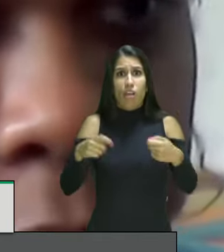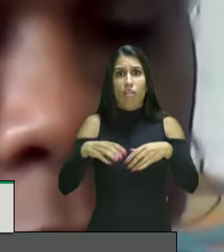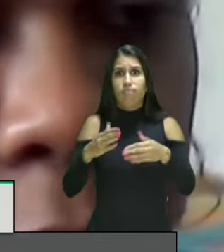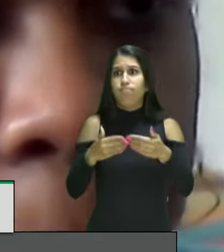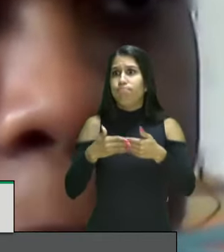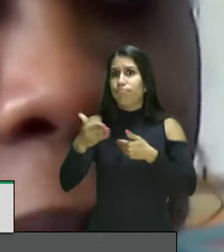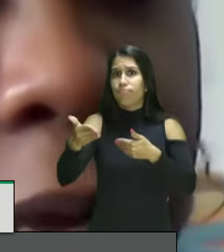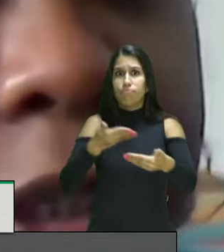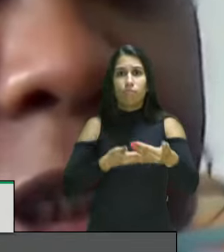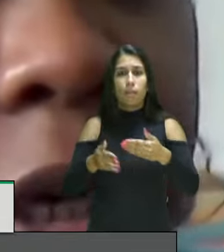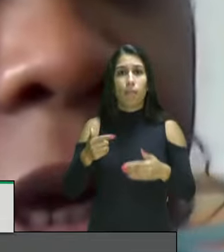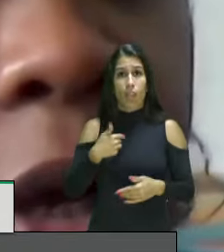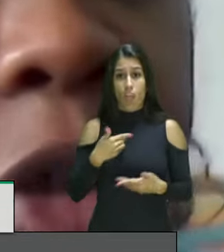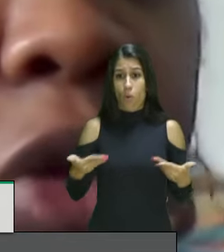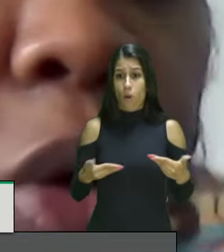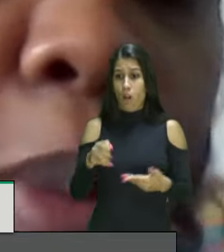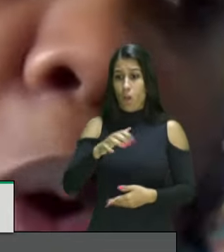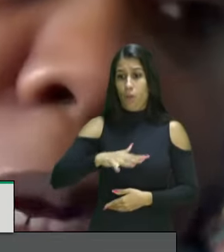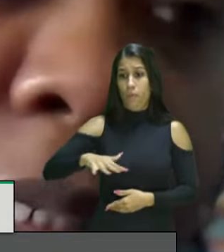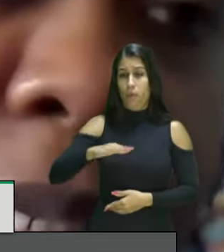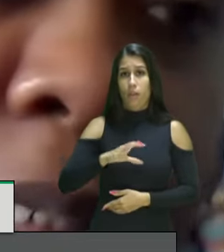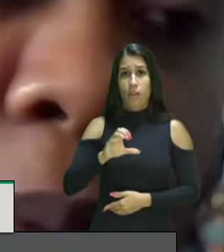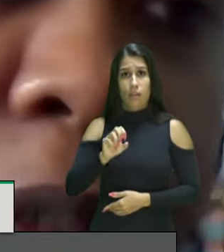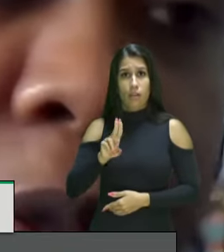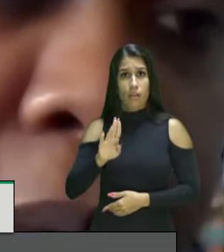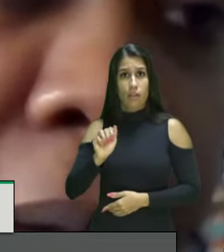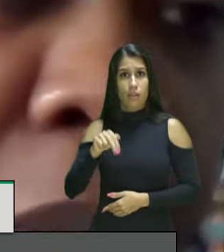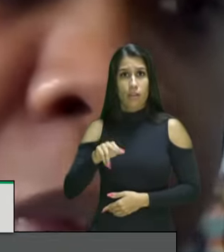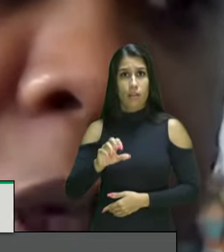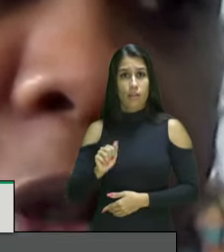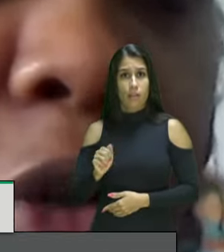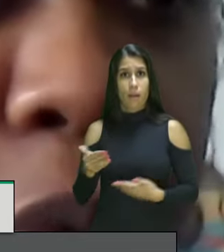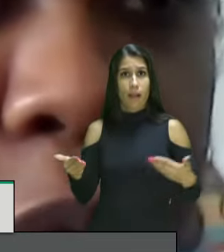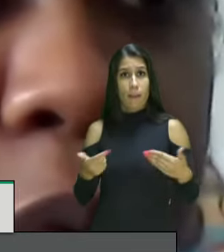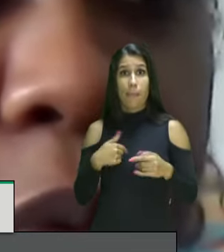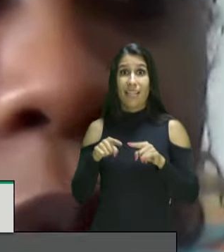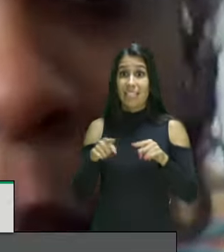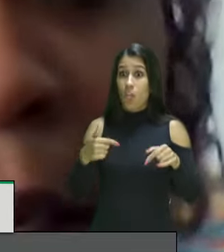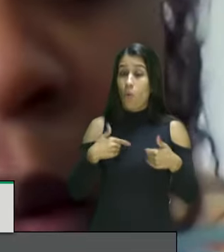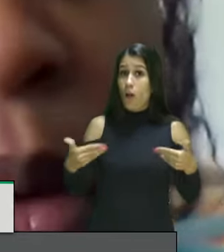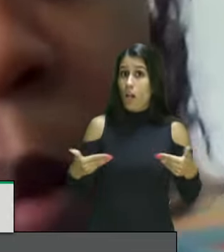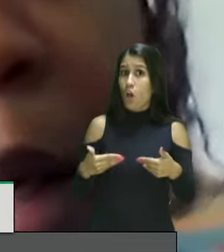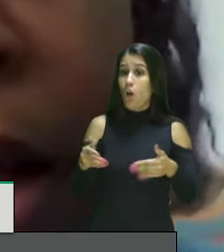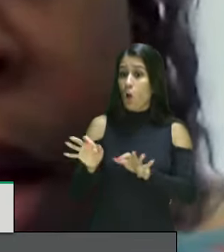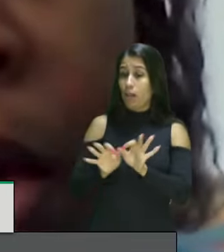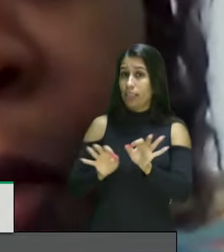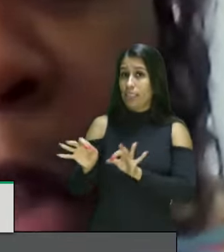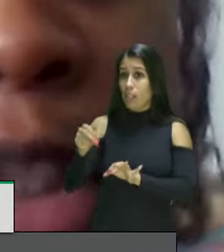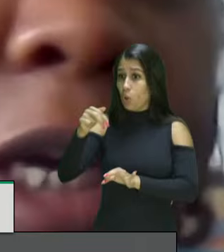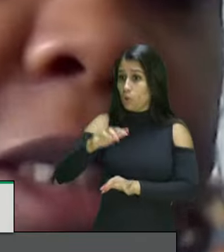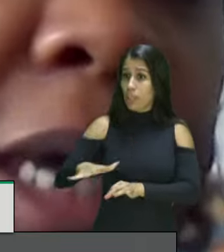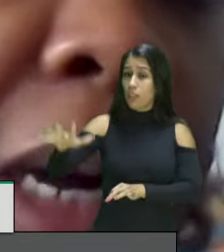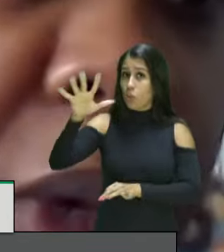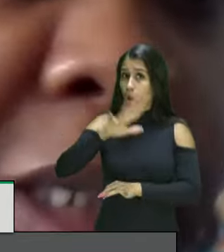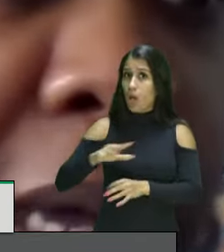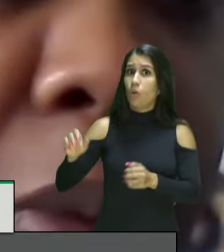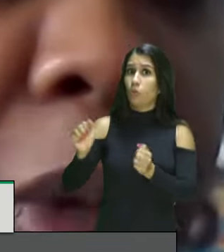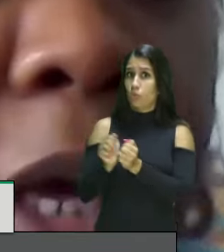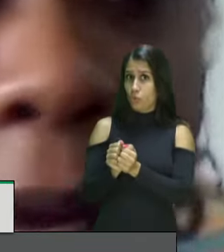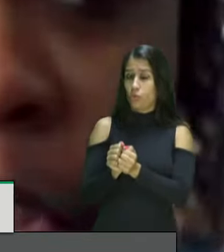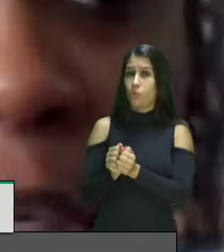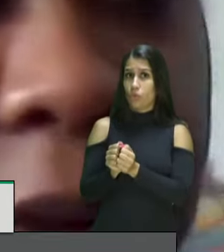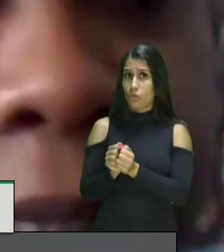mas eu estou numa organização nacional junto com a convergência e a